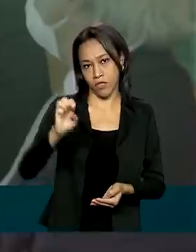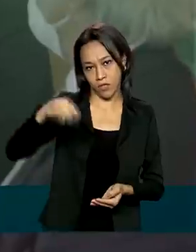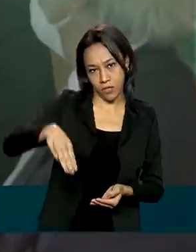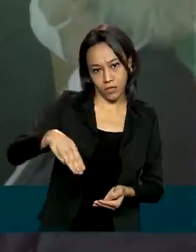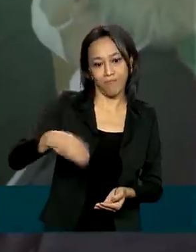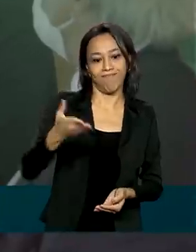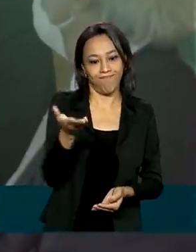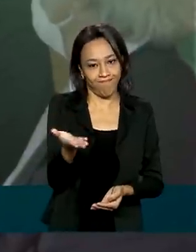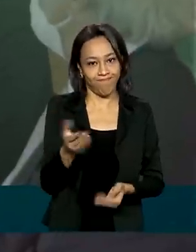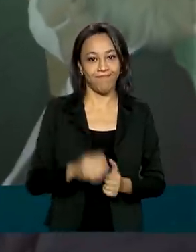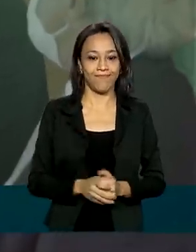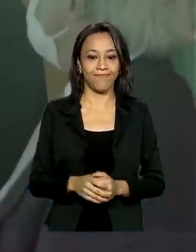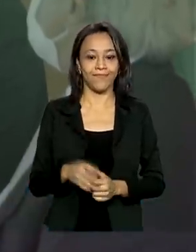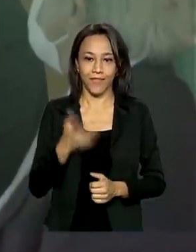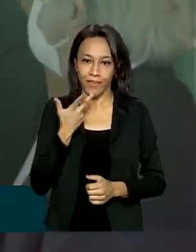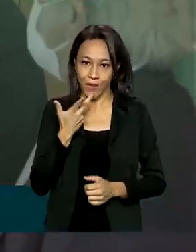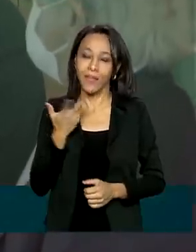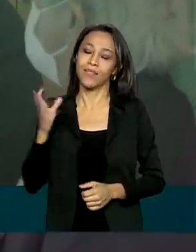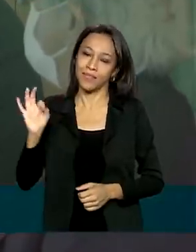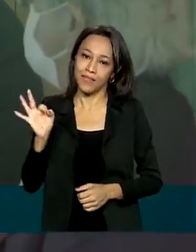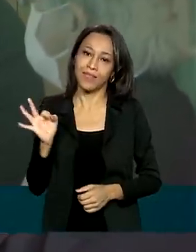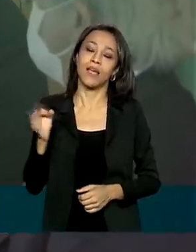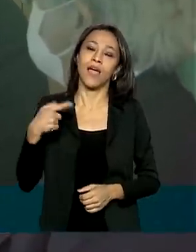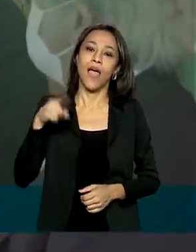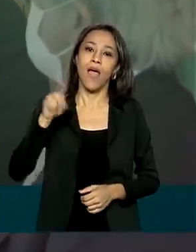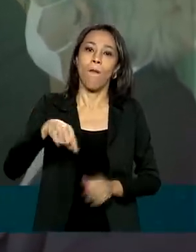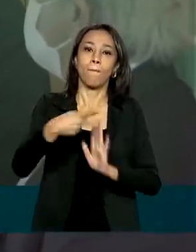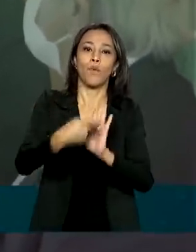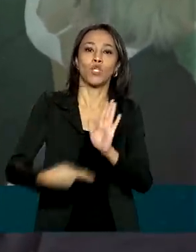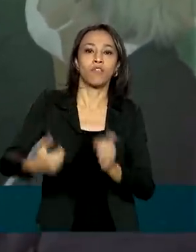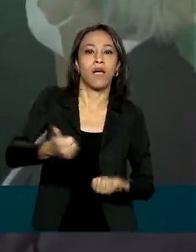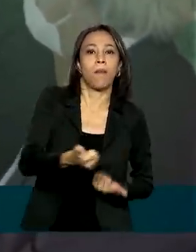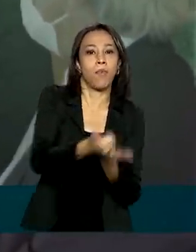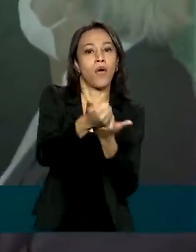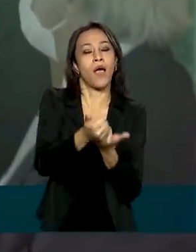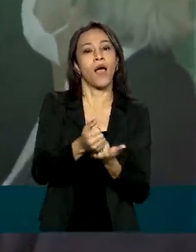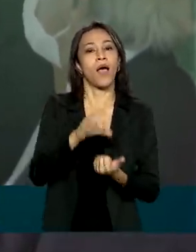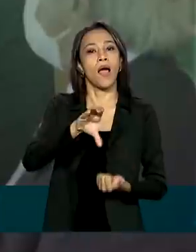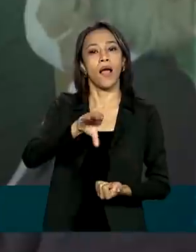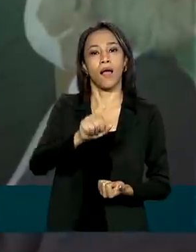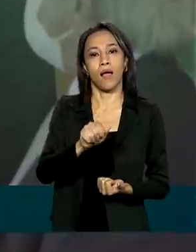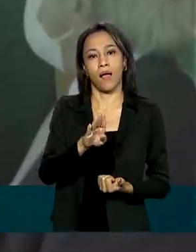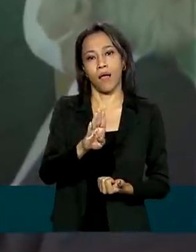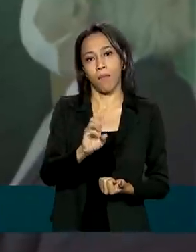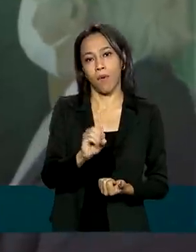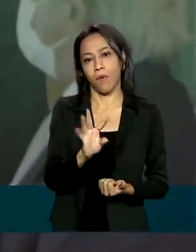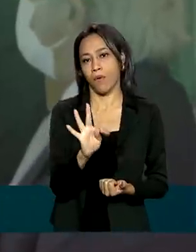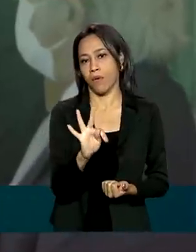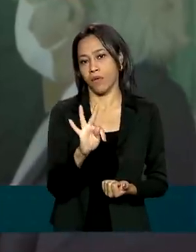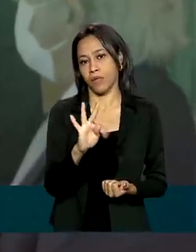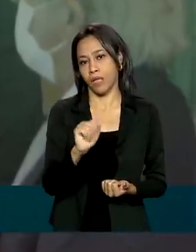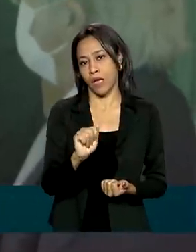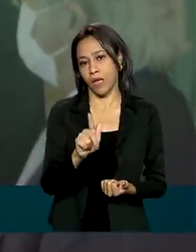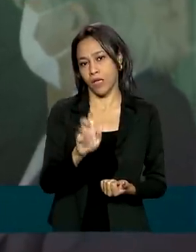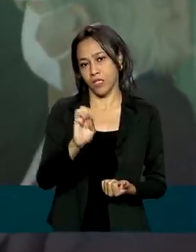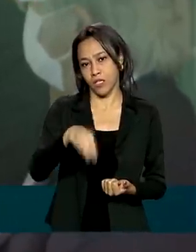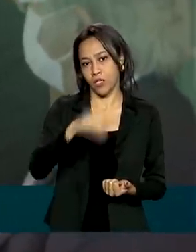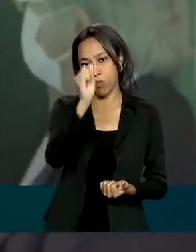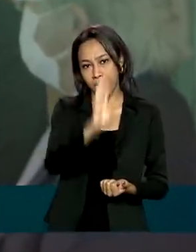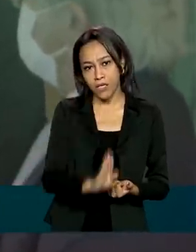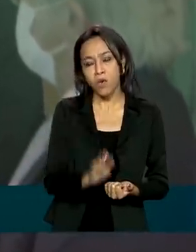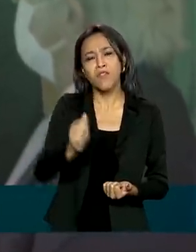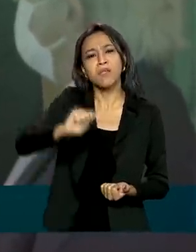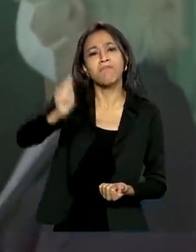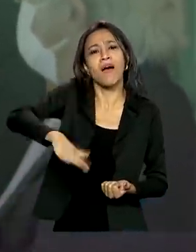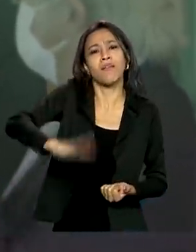É isso, presidente. É um projeto que vai impulsionar a navegação de cabotagem no Brasil, vai permitir o barateamento